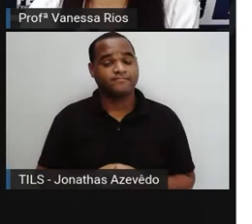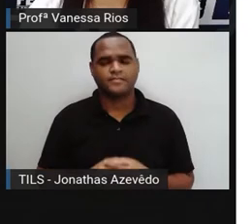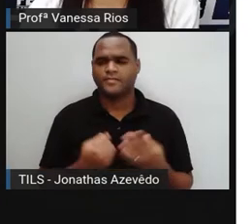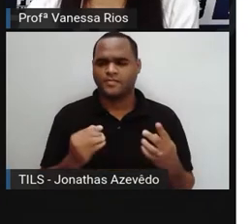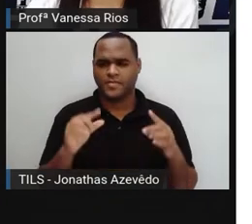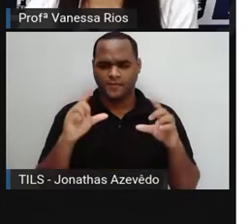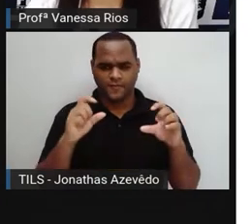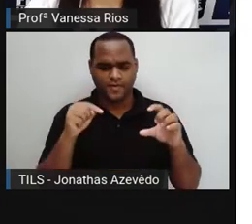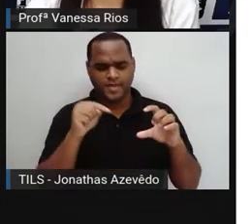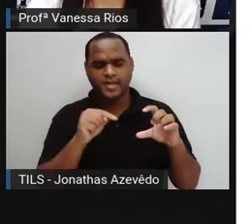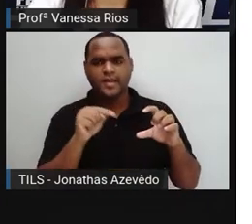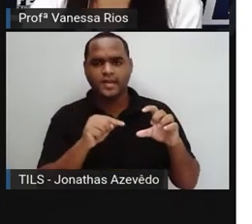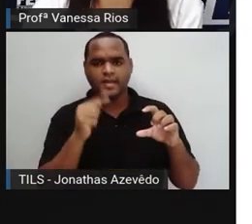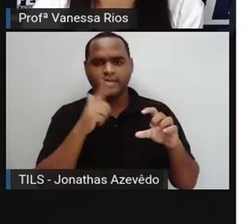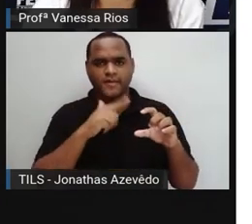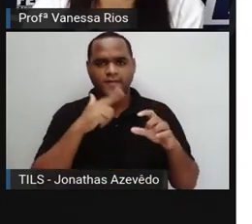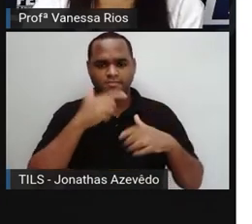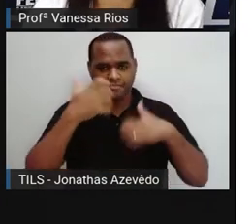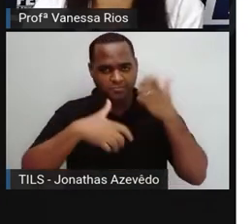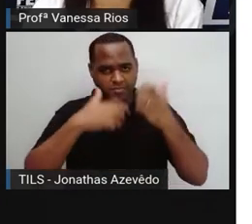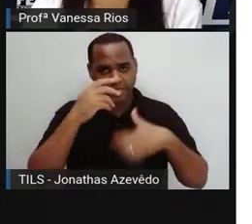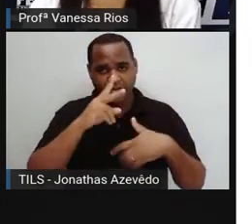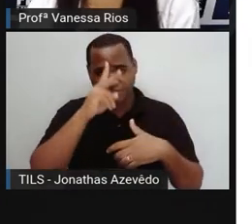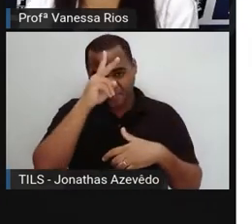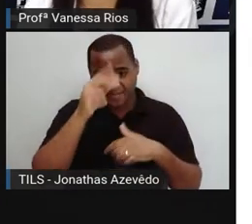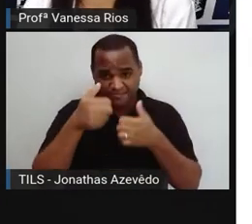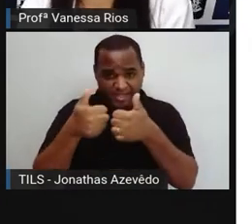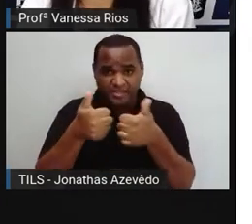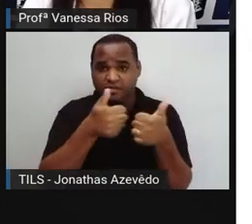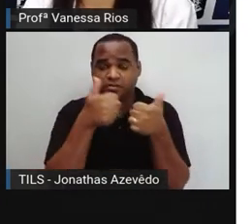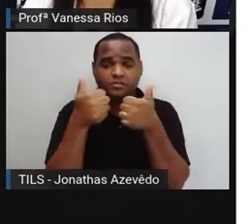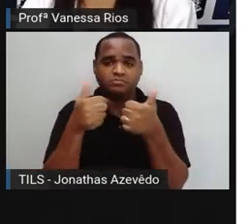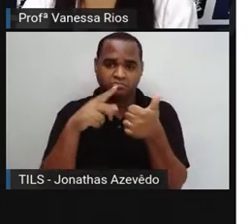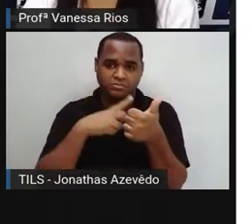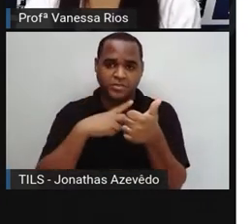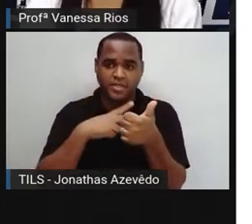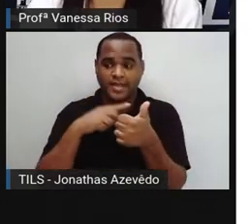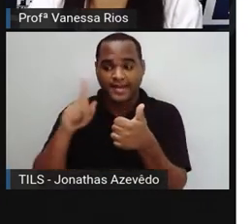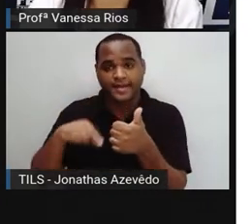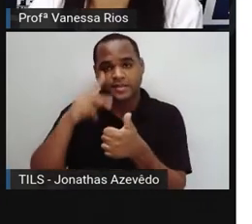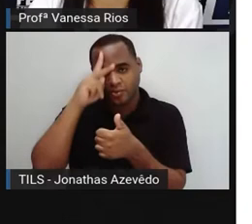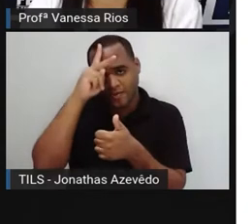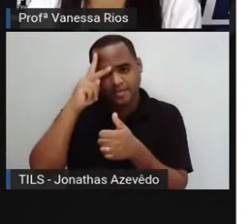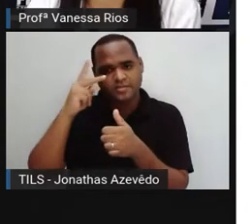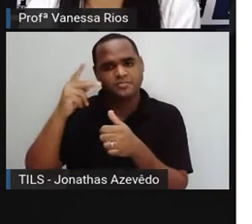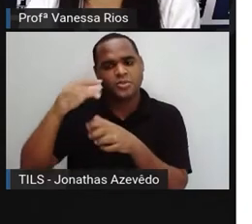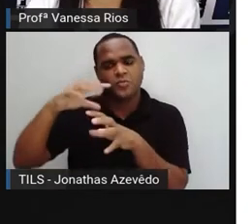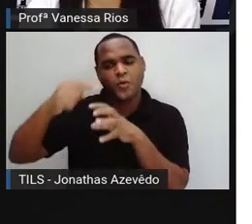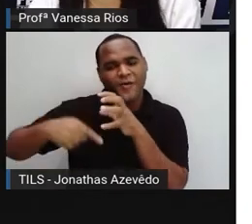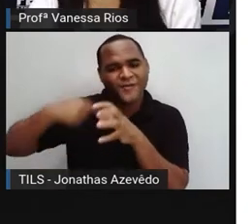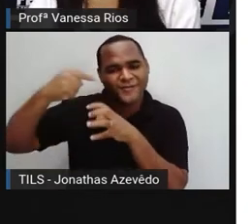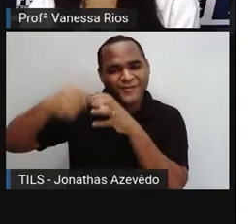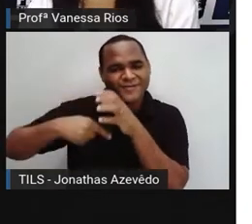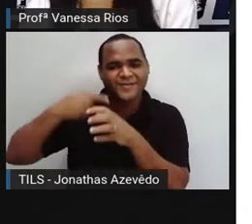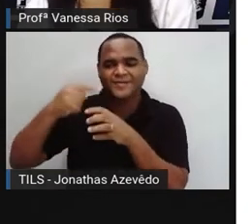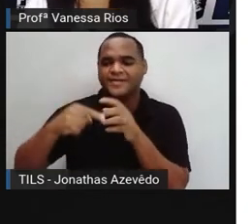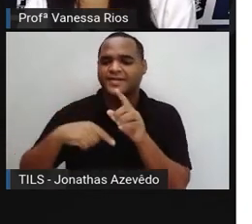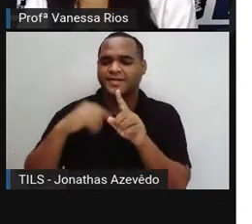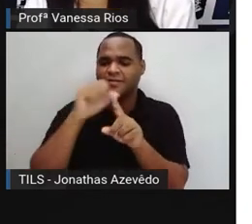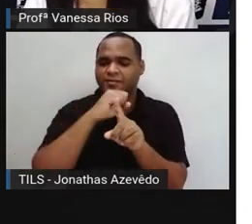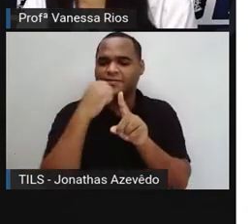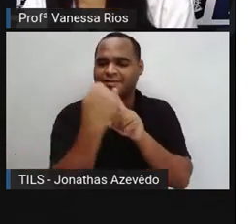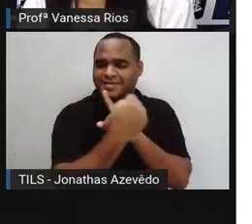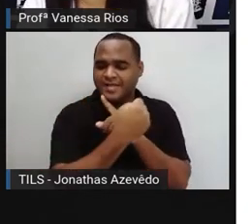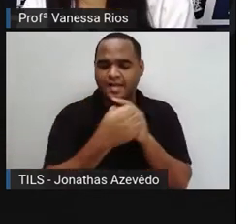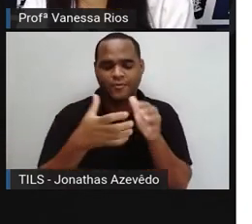fotografias, elas contam as histórias das pessoas? Elas contam a história da humanidade, né? Das civilizações,